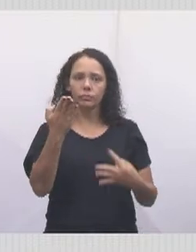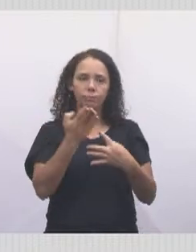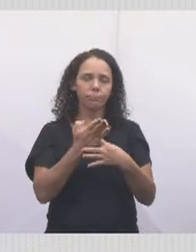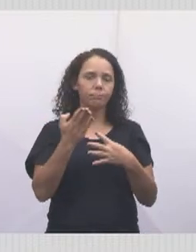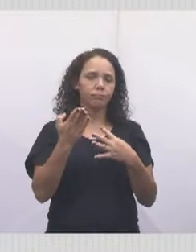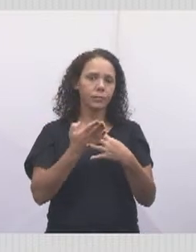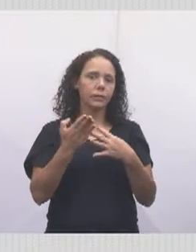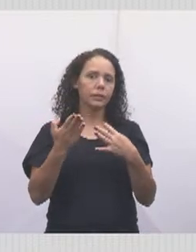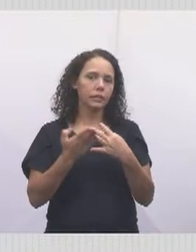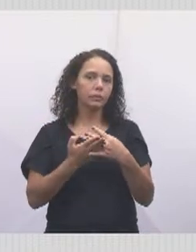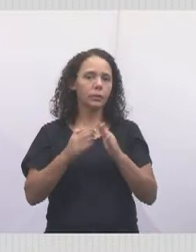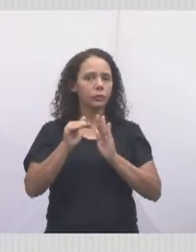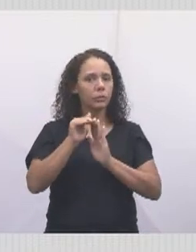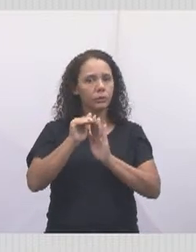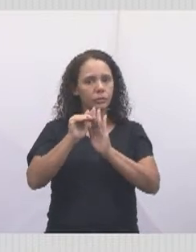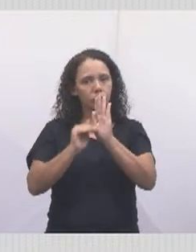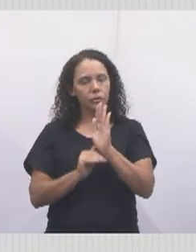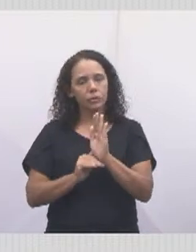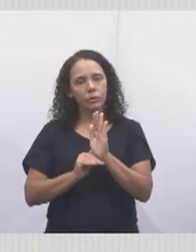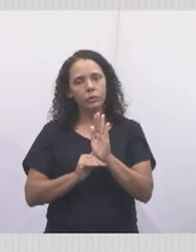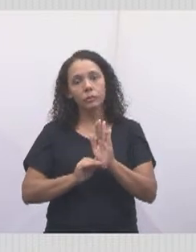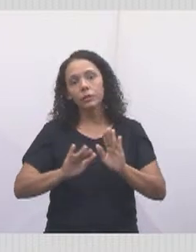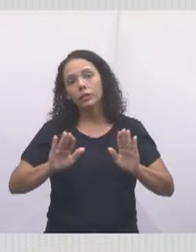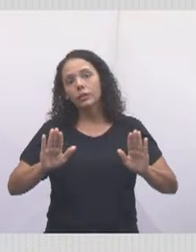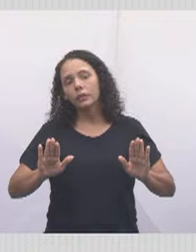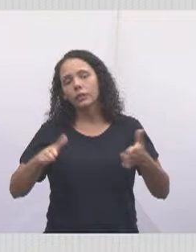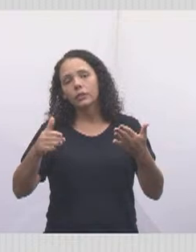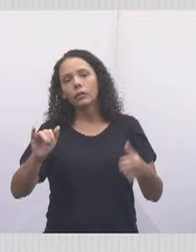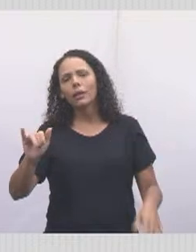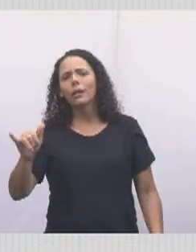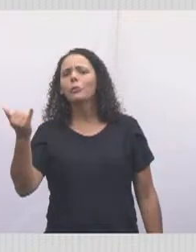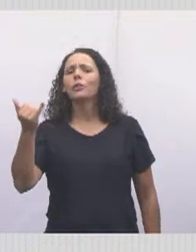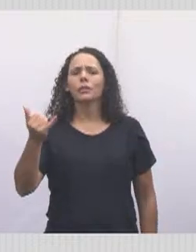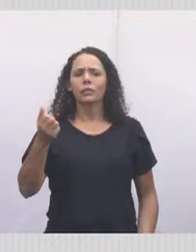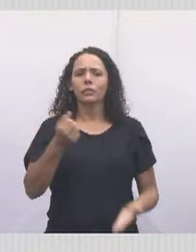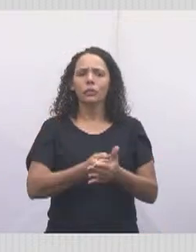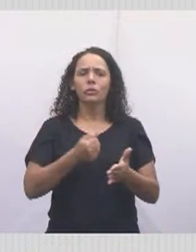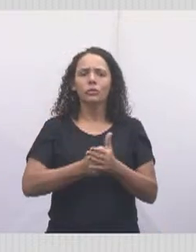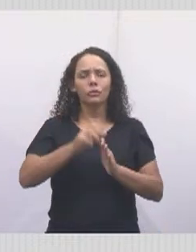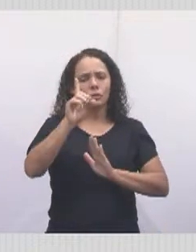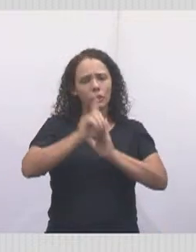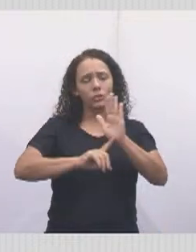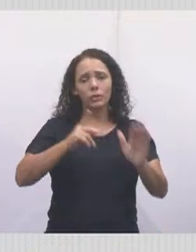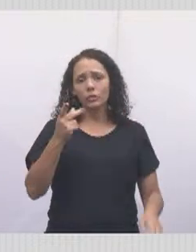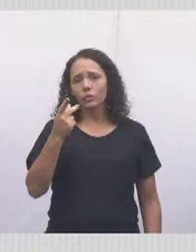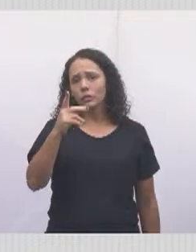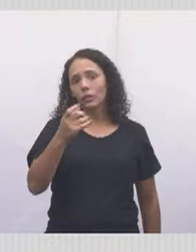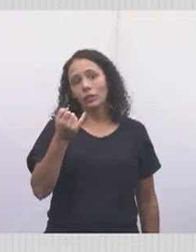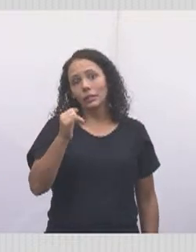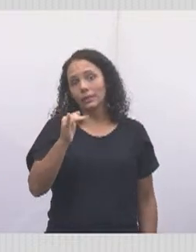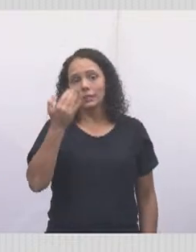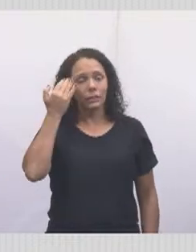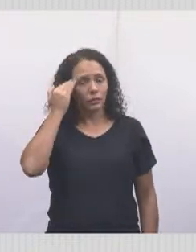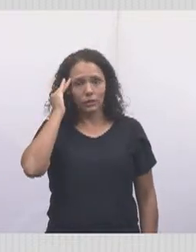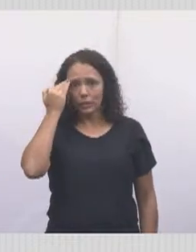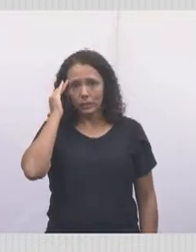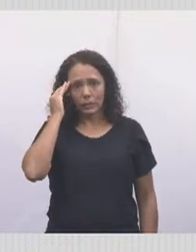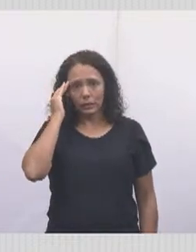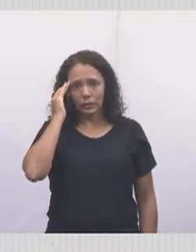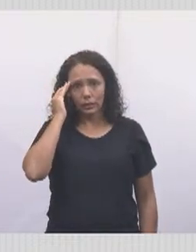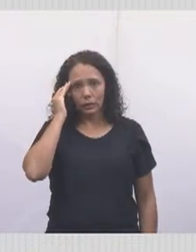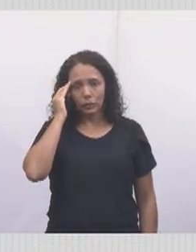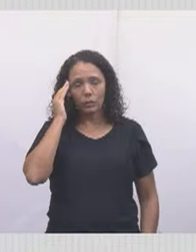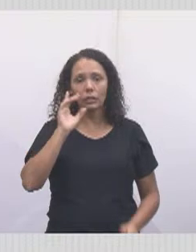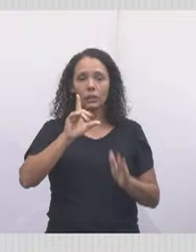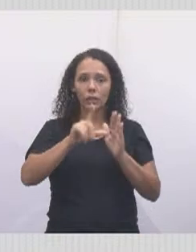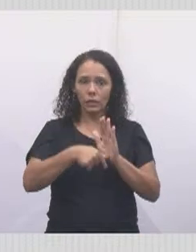esse desconto. Então, vai lá, procure lutar pelos seus direitos. Você que não entendeu direito, é só voltar